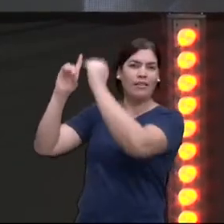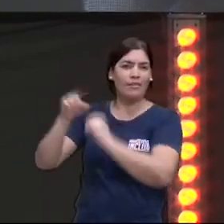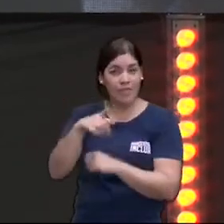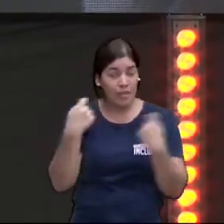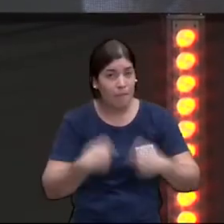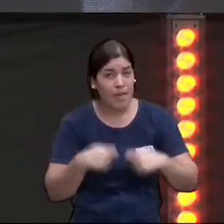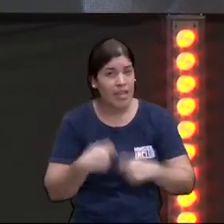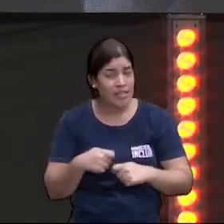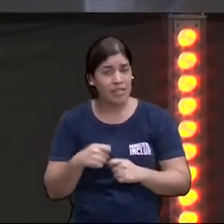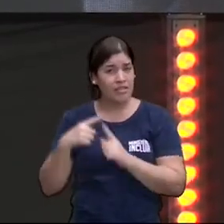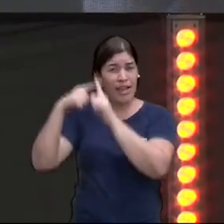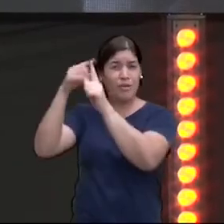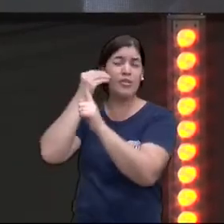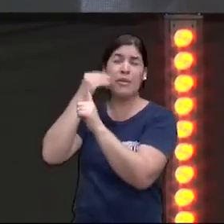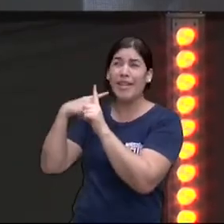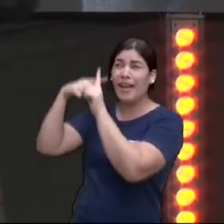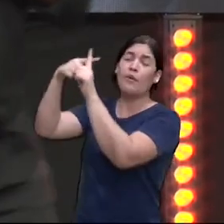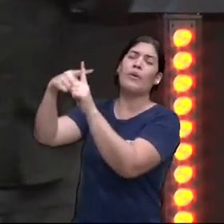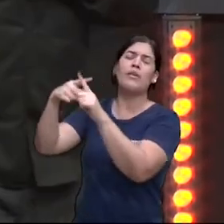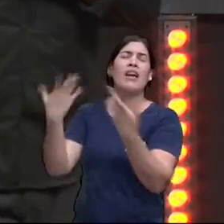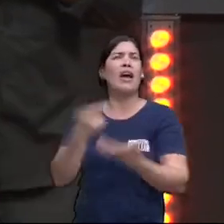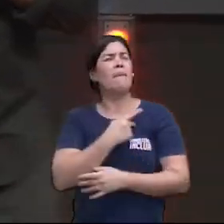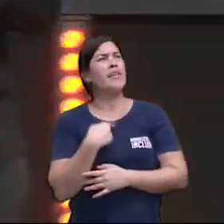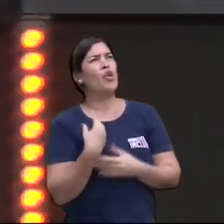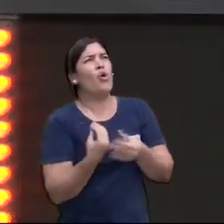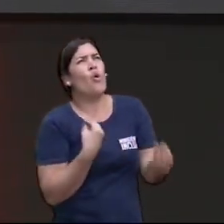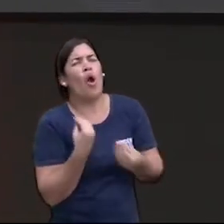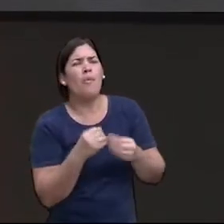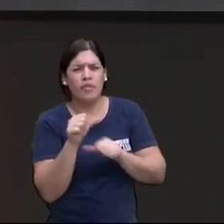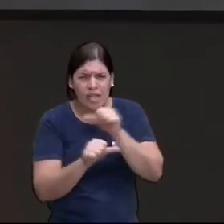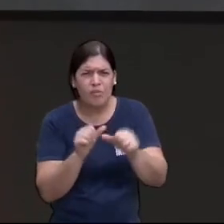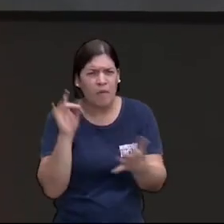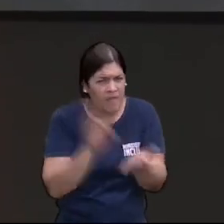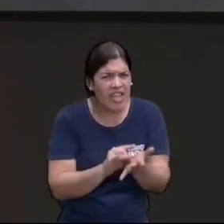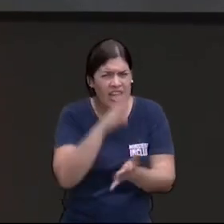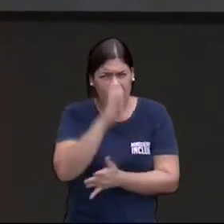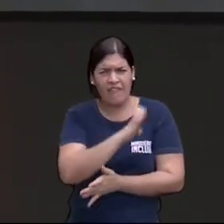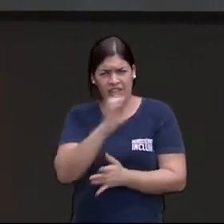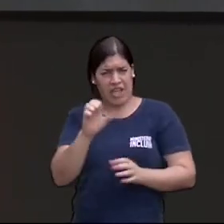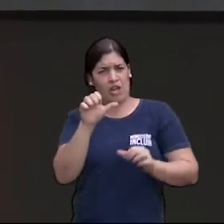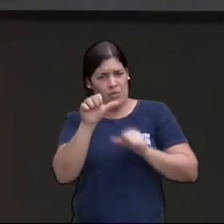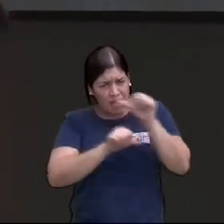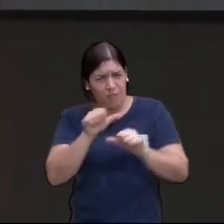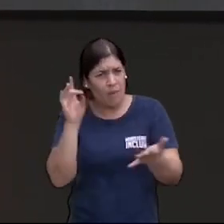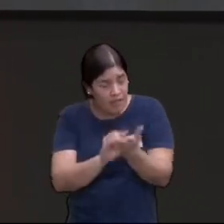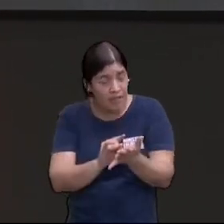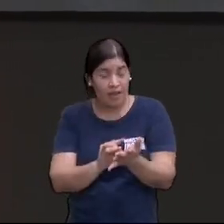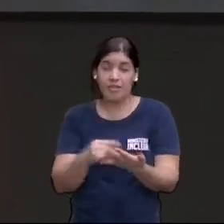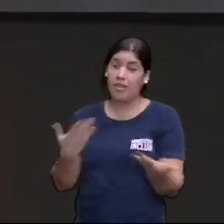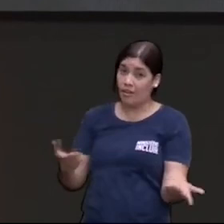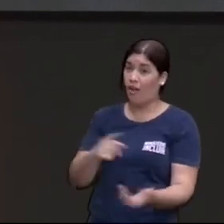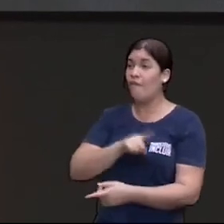passar pela cruz ah pastor mas transforma mesmo o evangelho basta você um dia iria